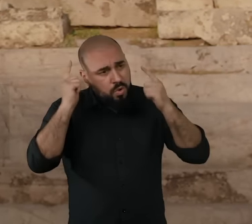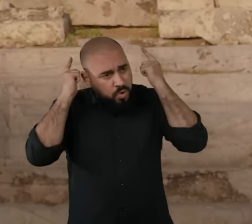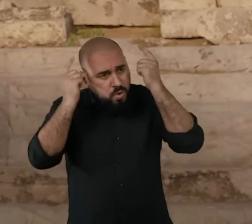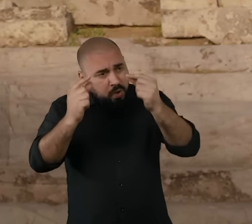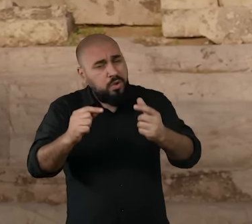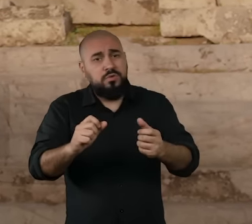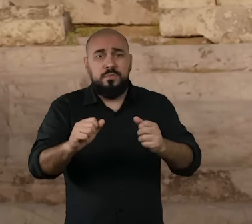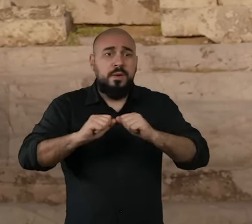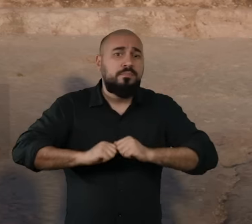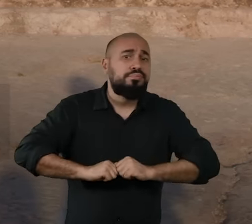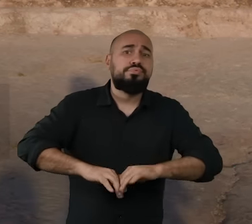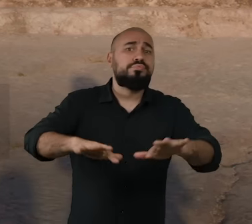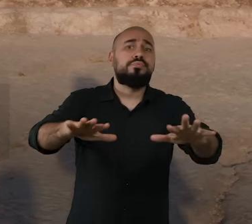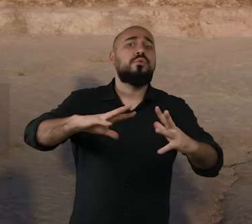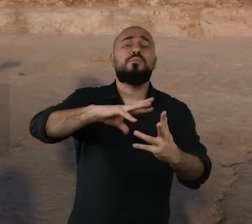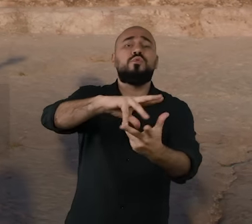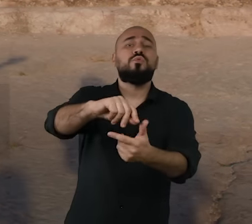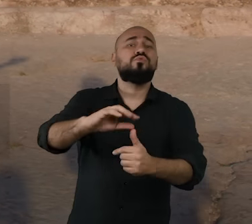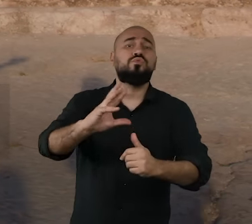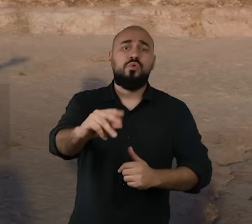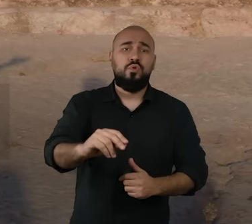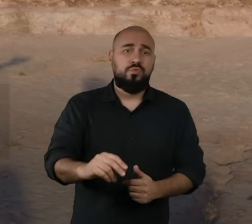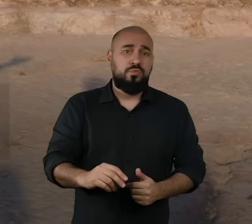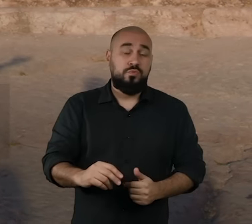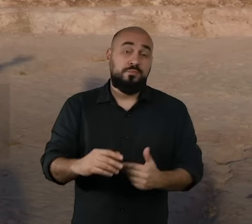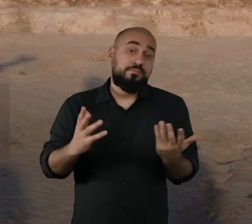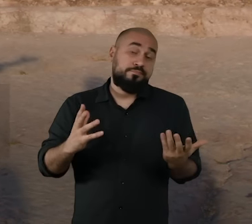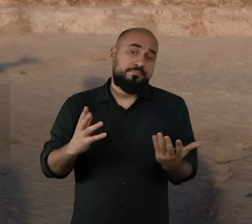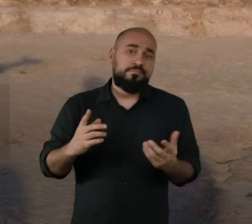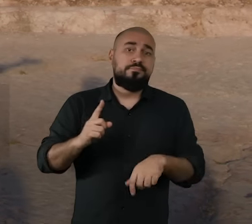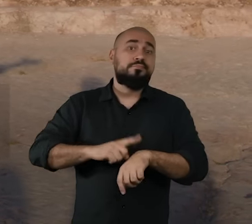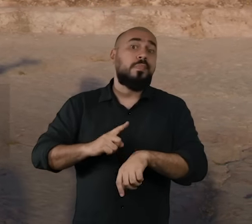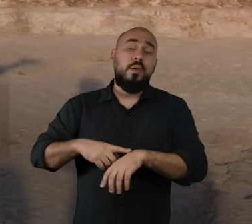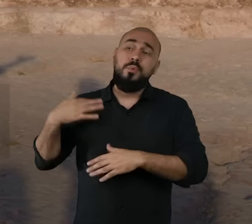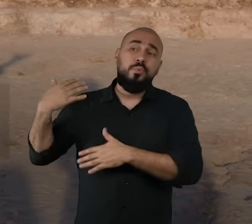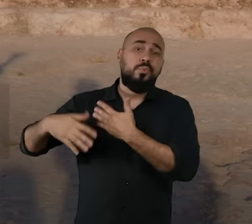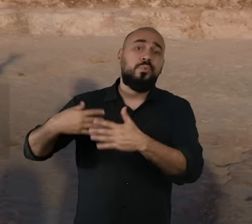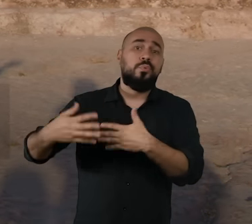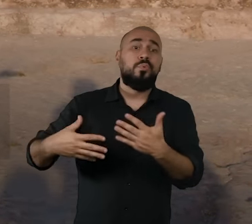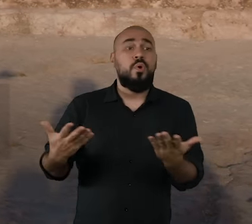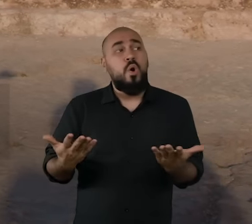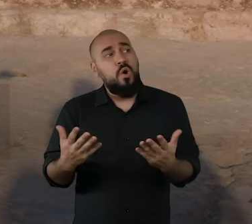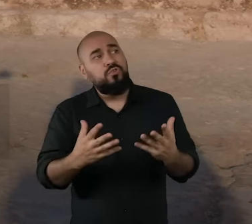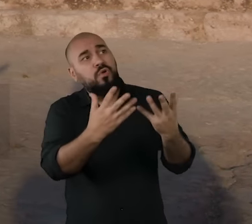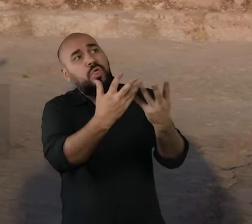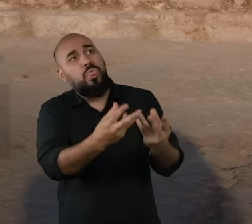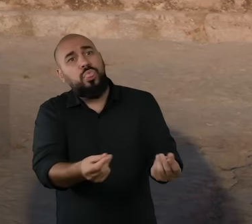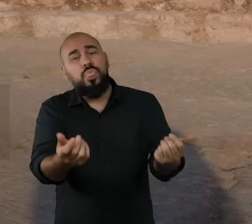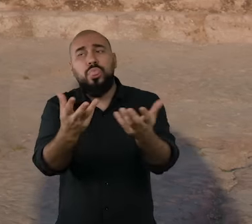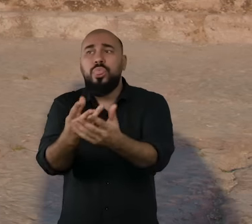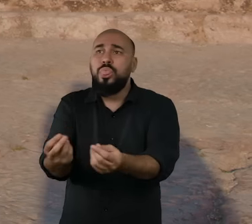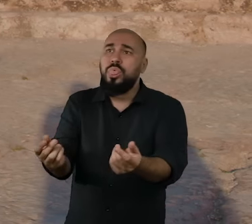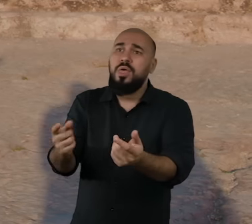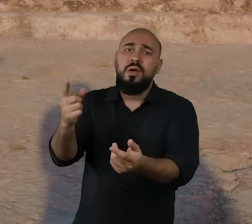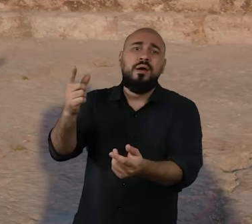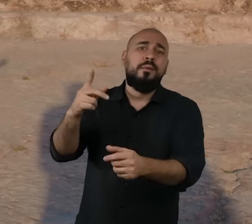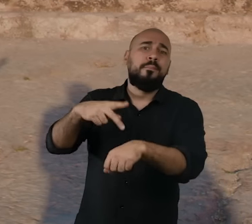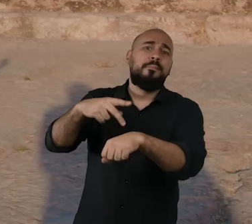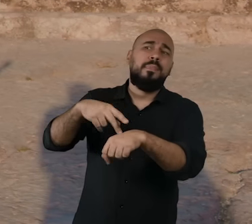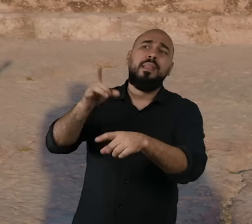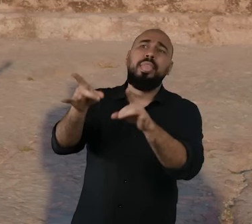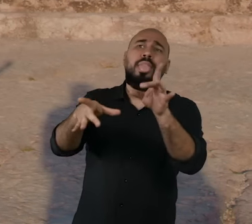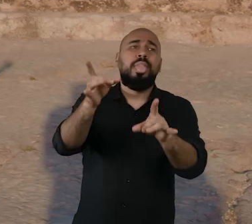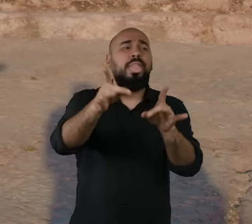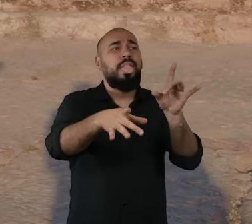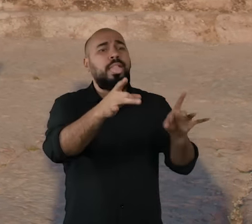para o reino de Cristo. O tempo passou e tudo que temos hoje são apenas ruínas. Esse prédio aqui, por exemplo,